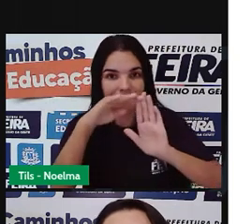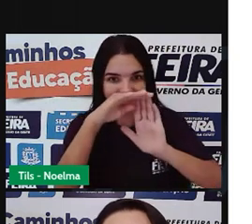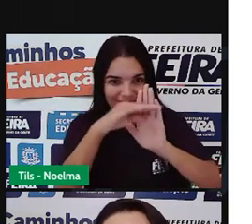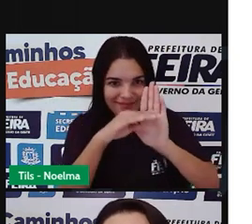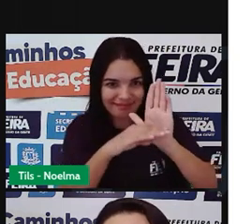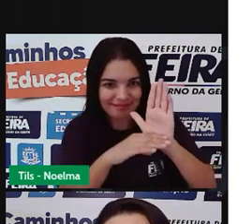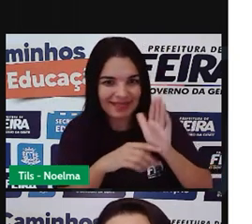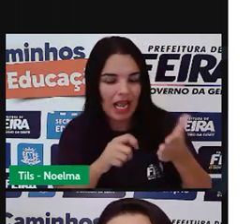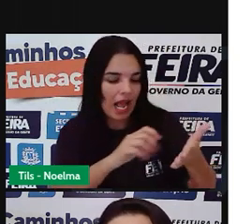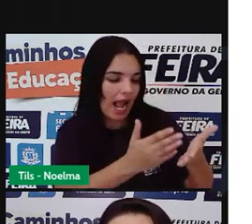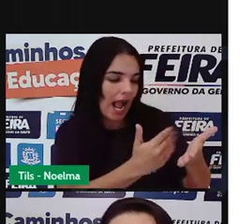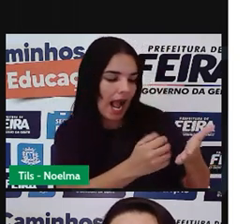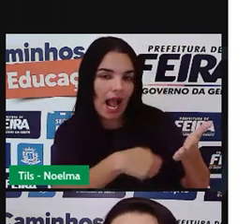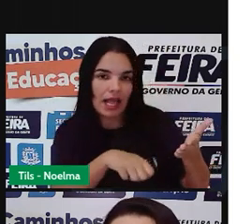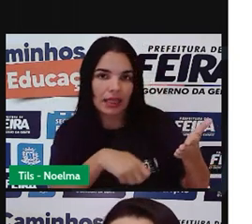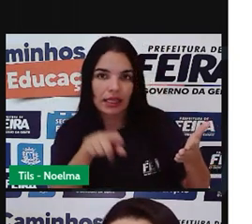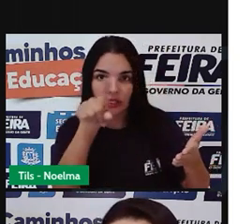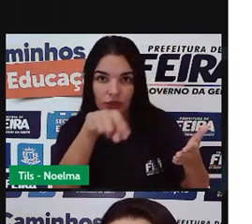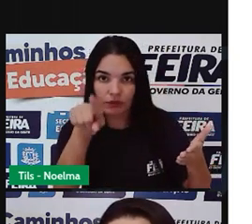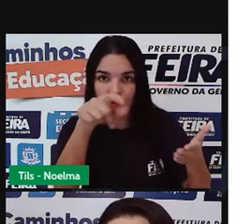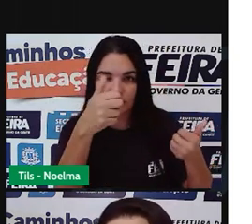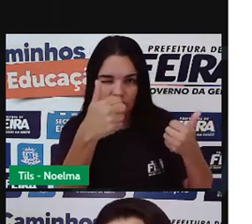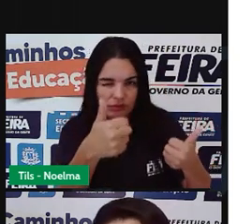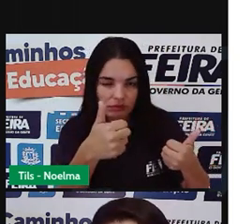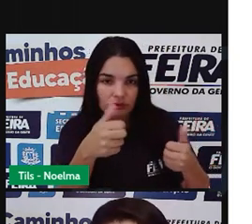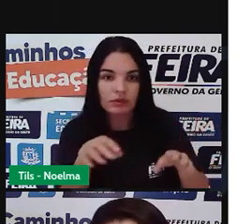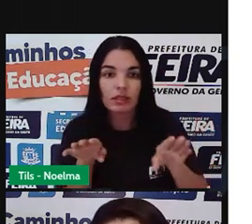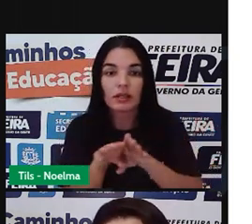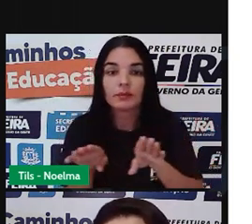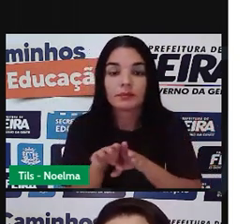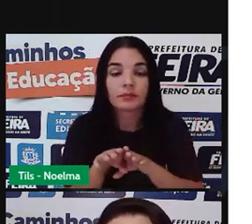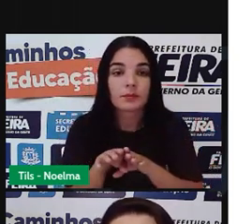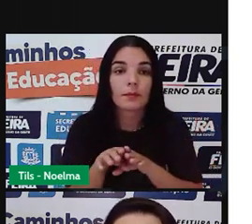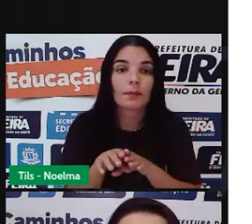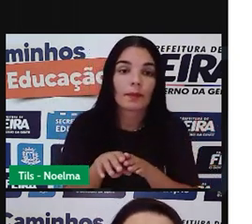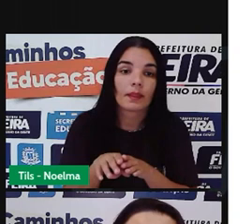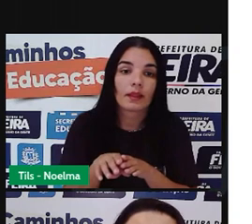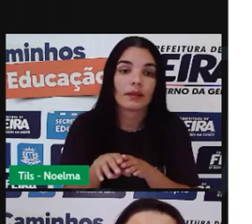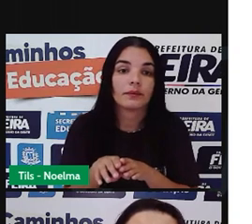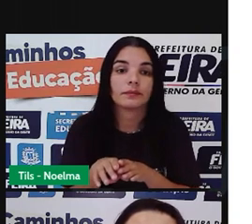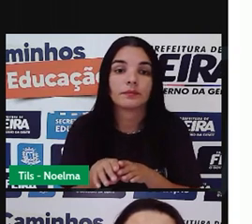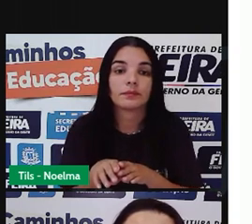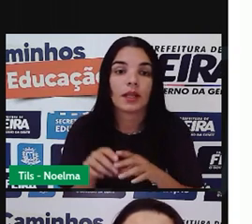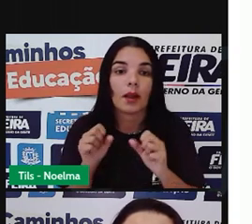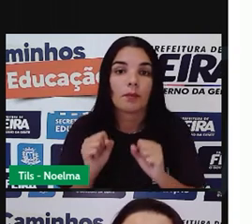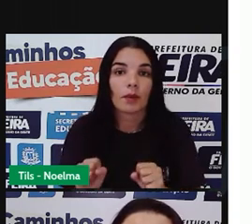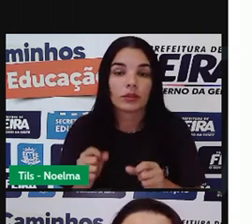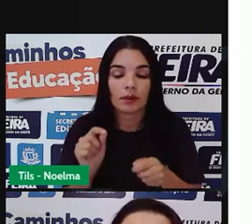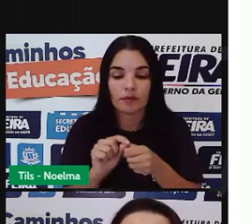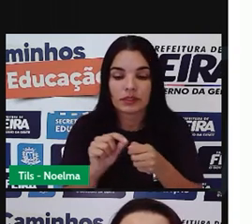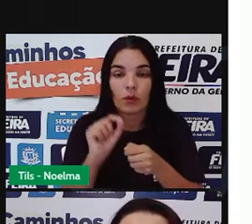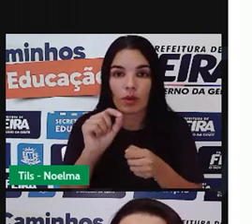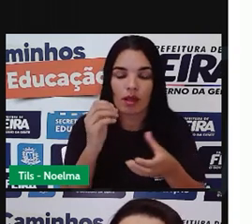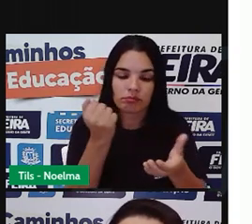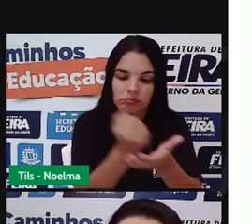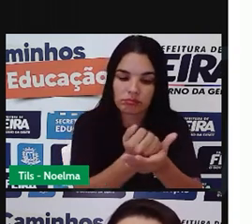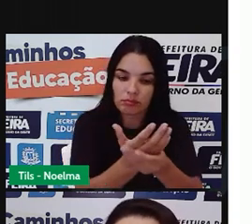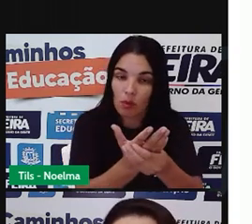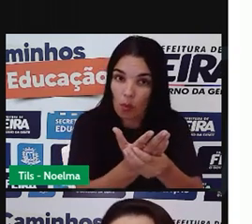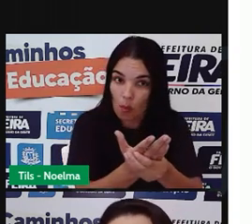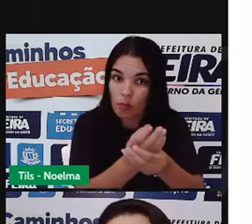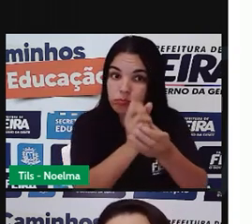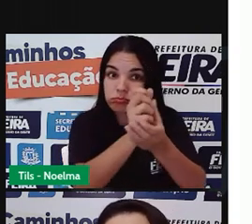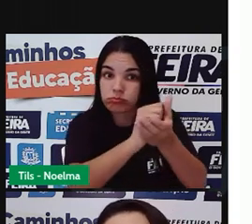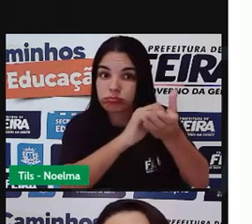aí no caderno de vocês e além desse tipo de atividade que vocês vão desenvolver vocês deverão também pegar o percurso